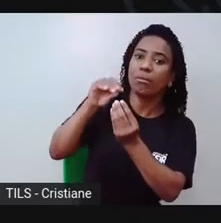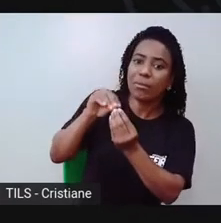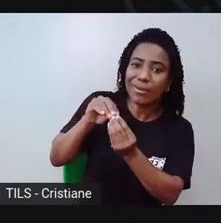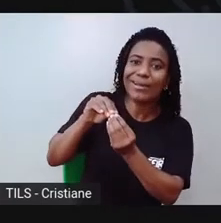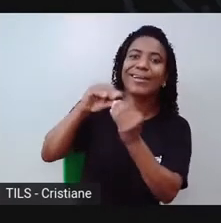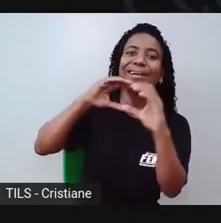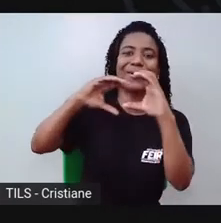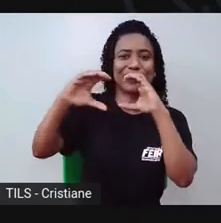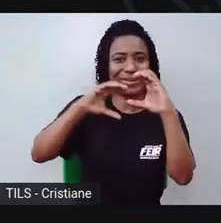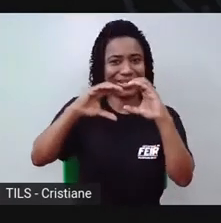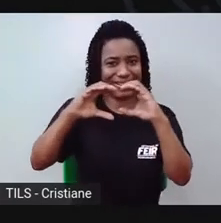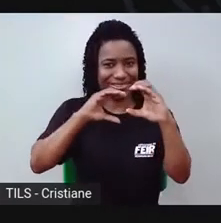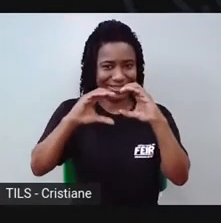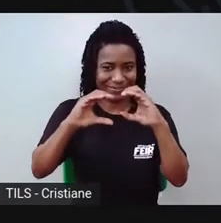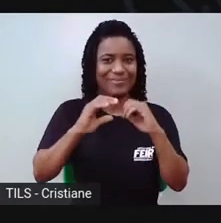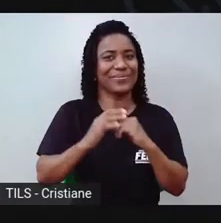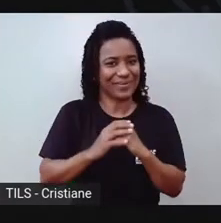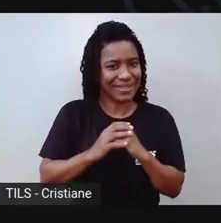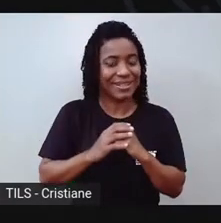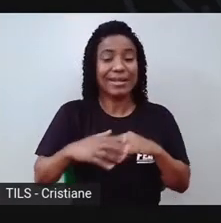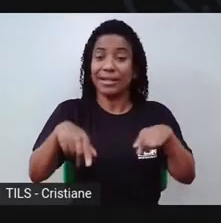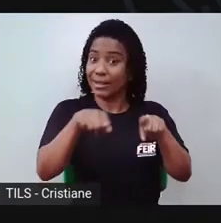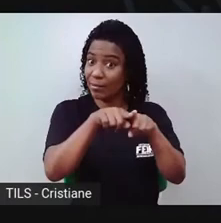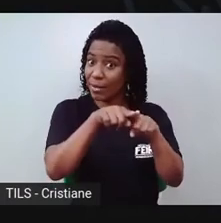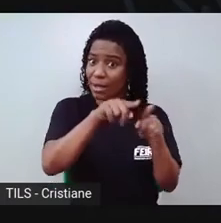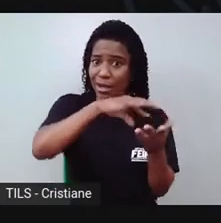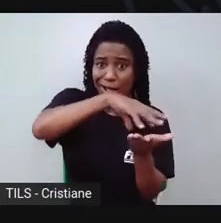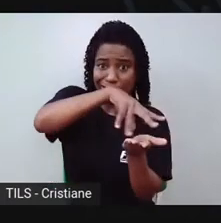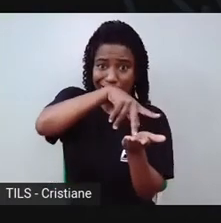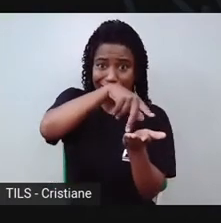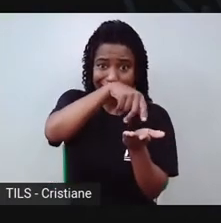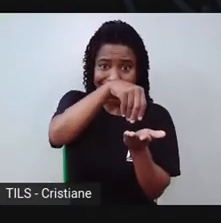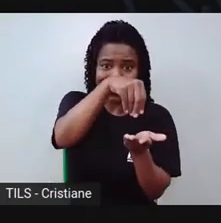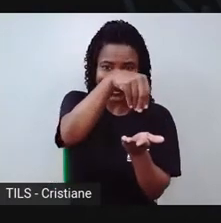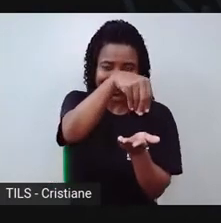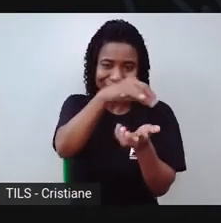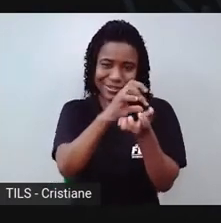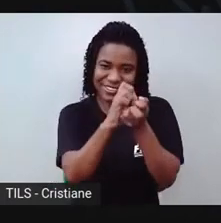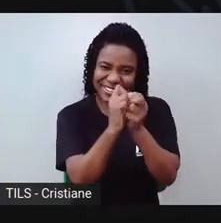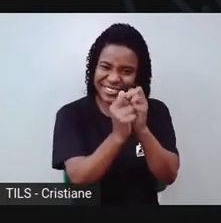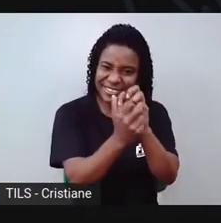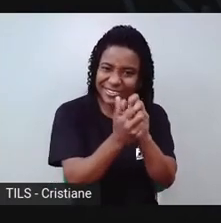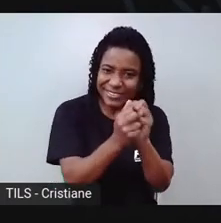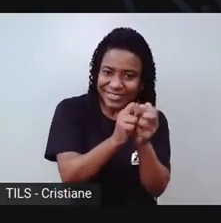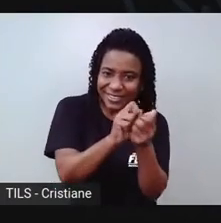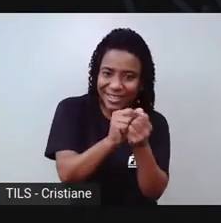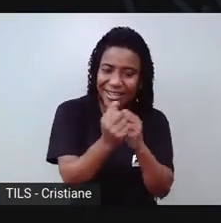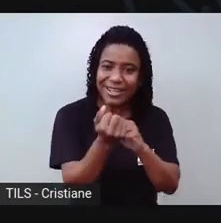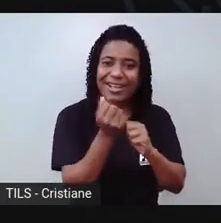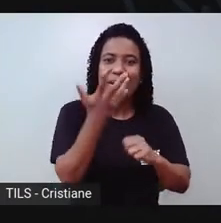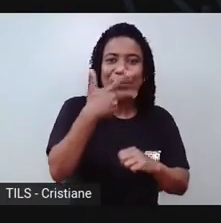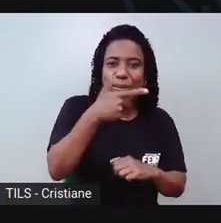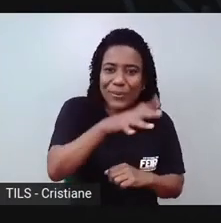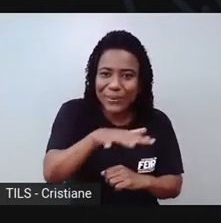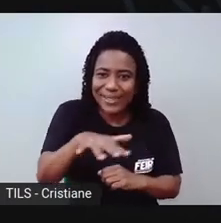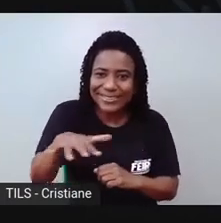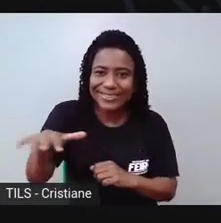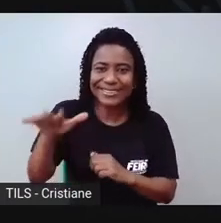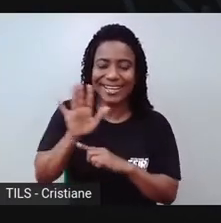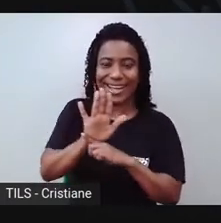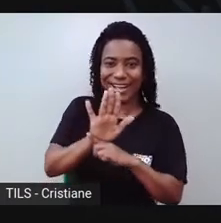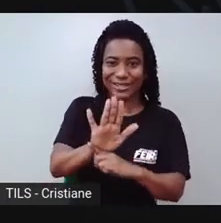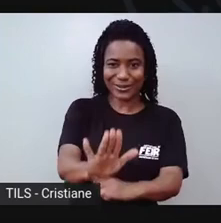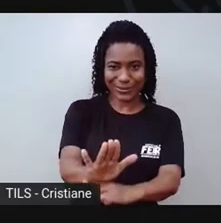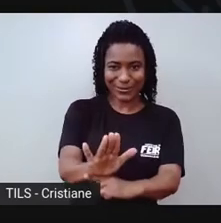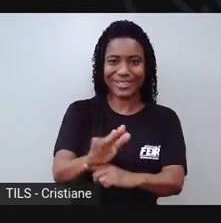arte, ela ajuda a criança, né? Na criação, no pensamento, no desenvolvimento.